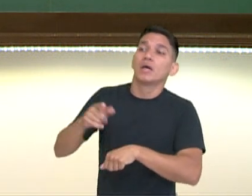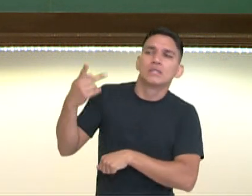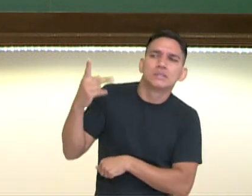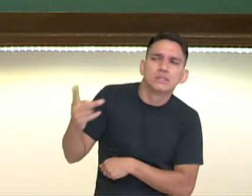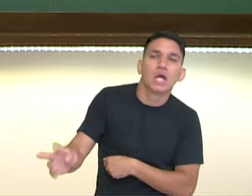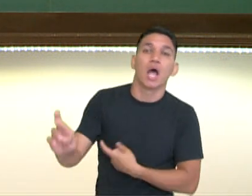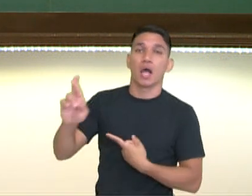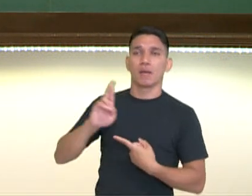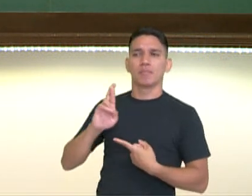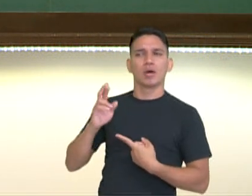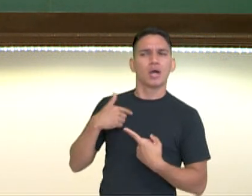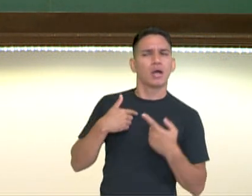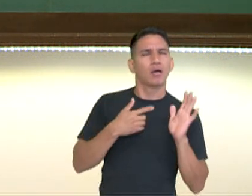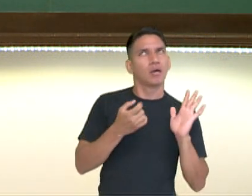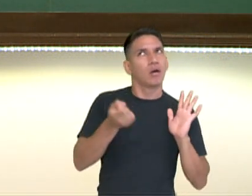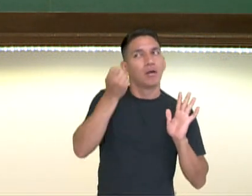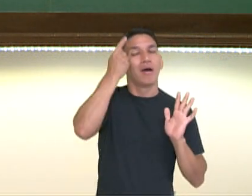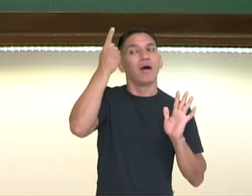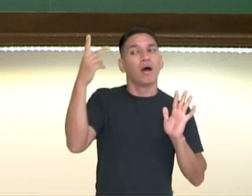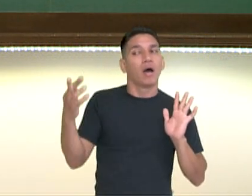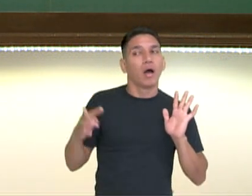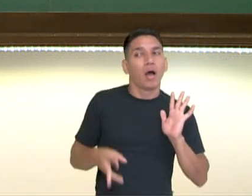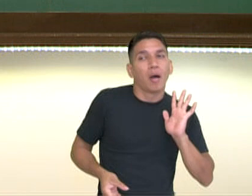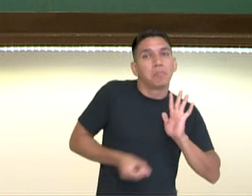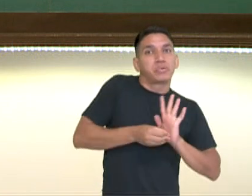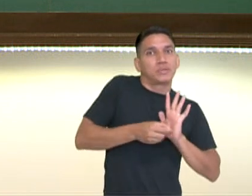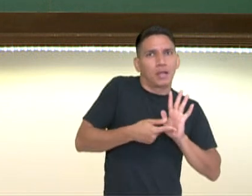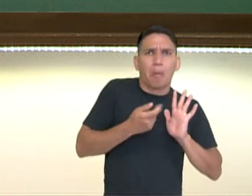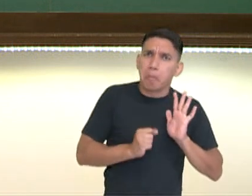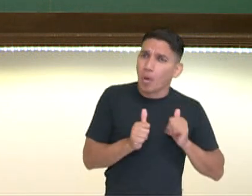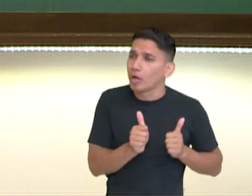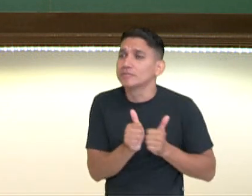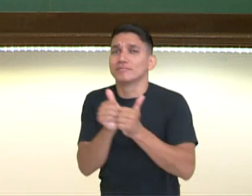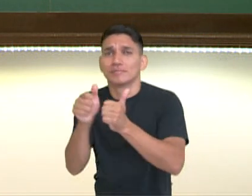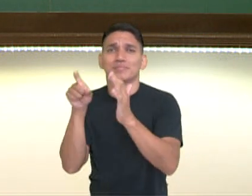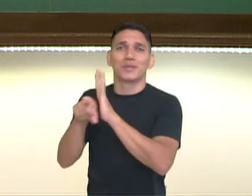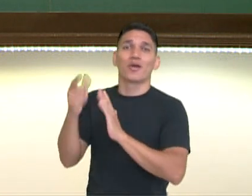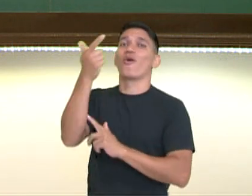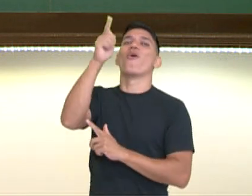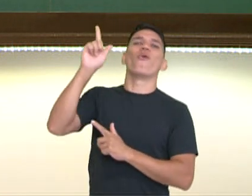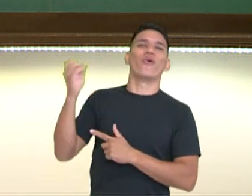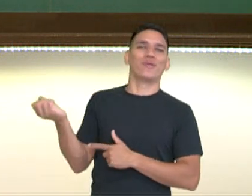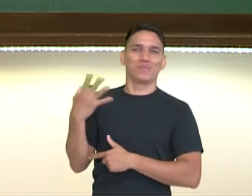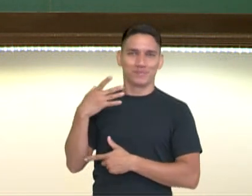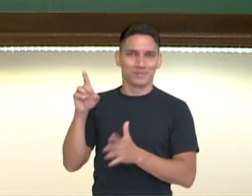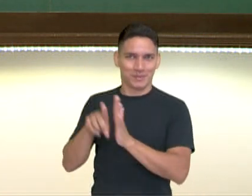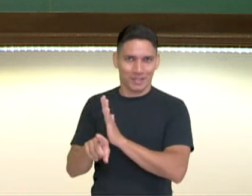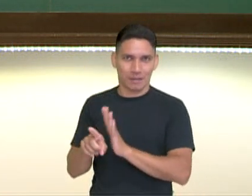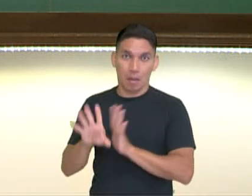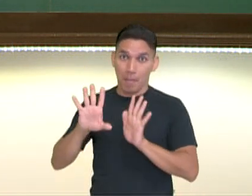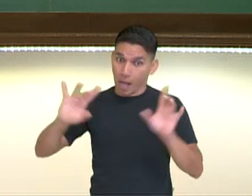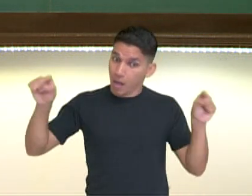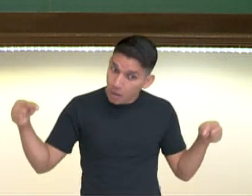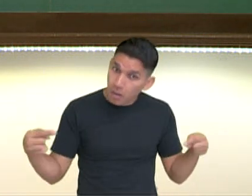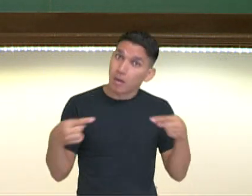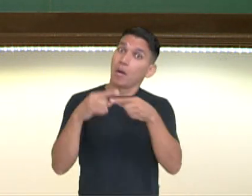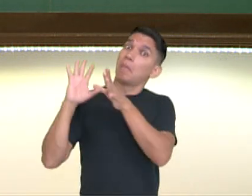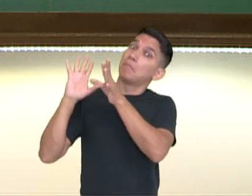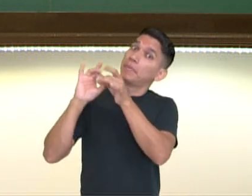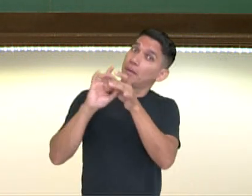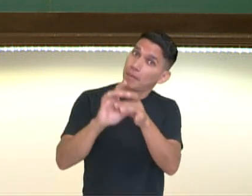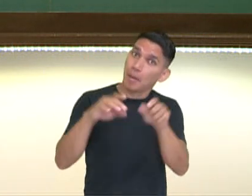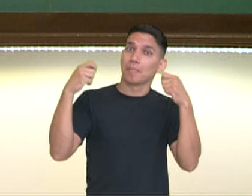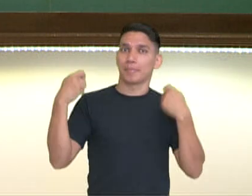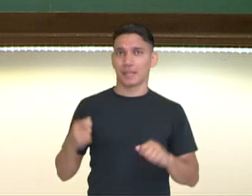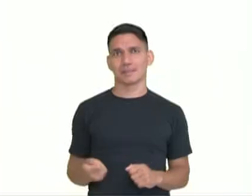possa, a partir de algo que o entrevistado falou, elaborar uma nova pergunta, desde que ela seja pertinente, coerente